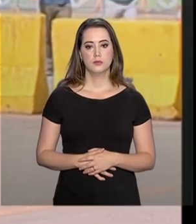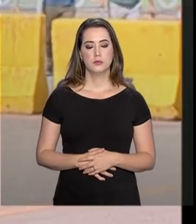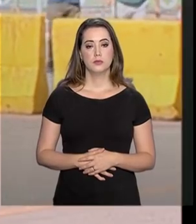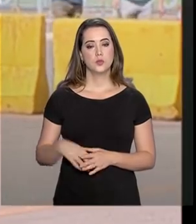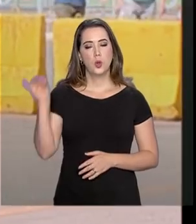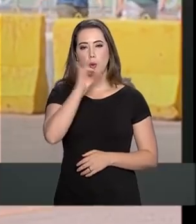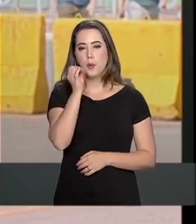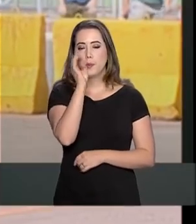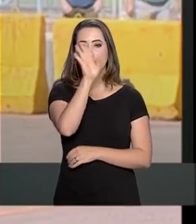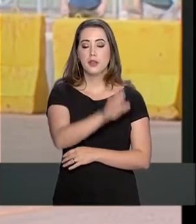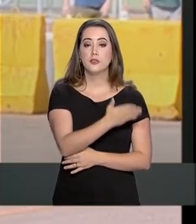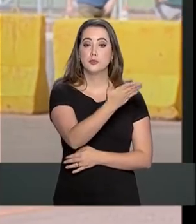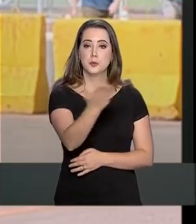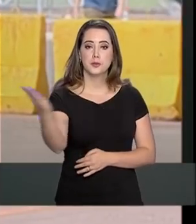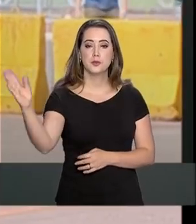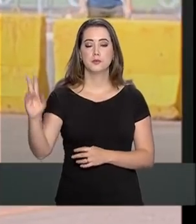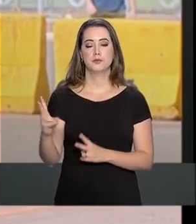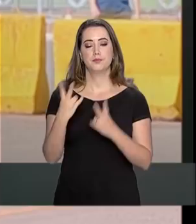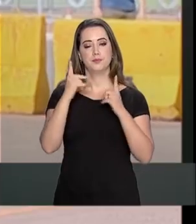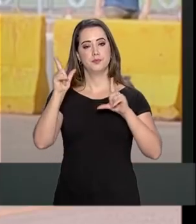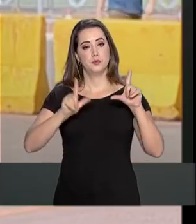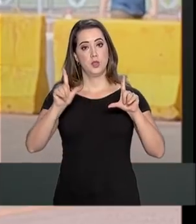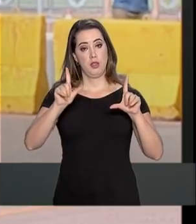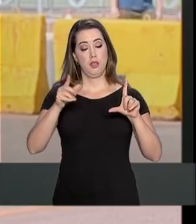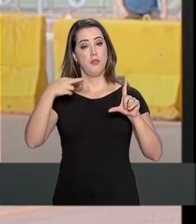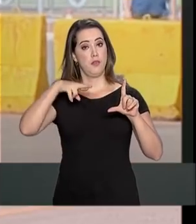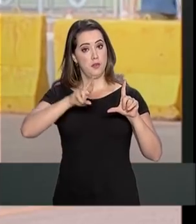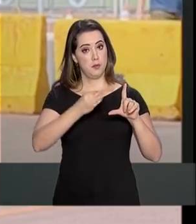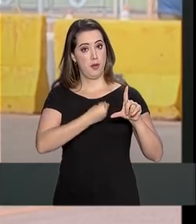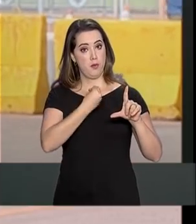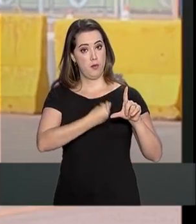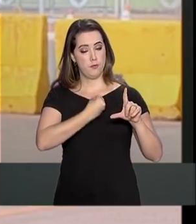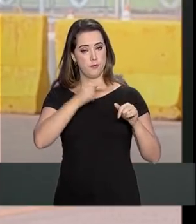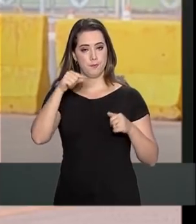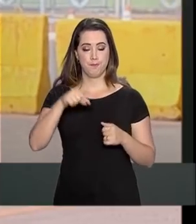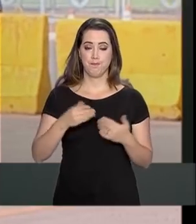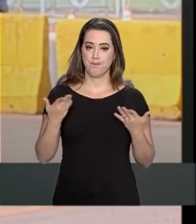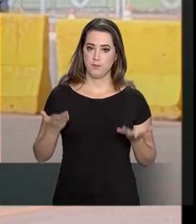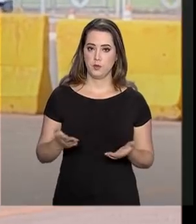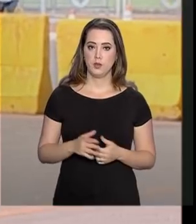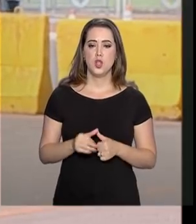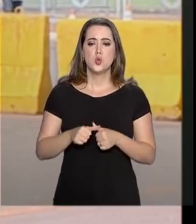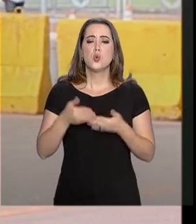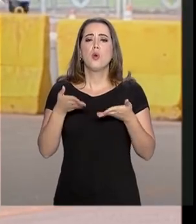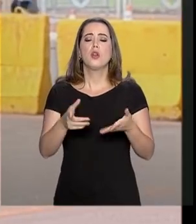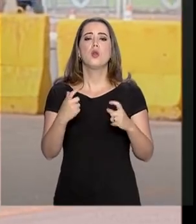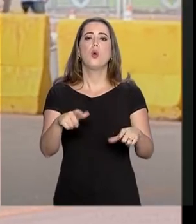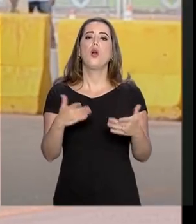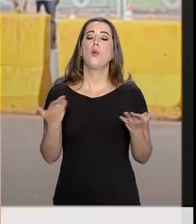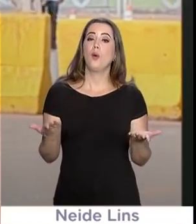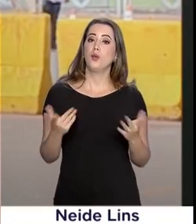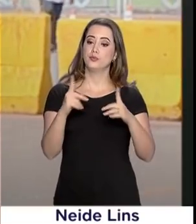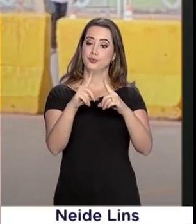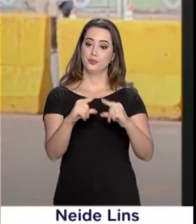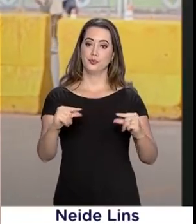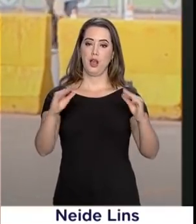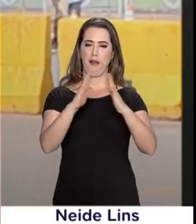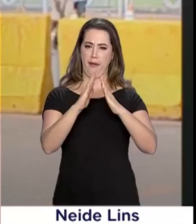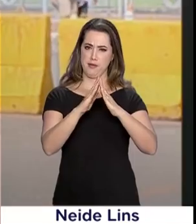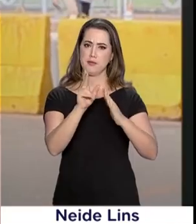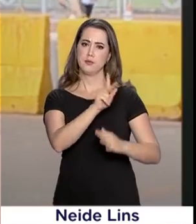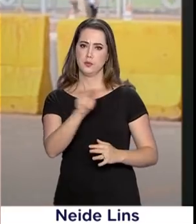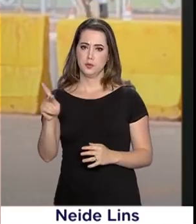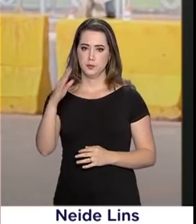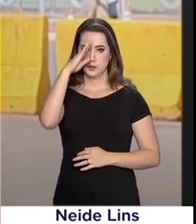Olá, tarde para você que acompanha ao vivo a TVNBR, eu estou aqui em frente ao Palácio da Alvorada, onde também